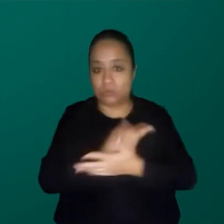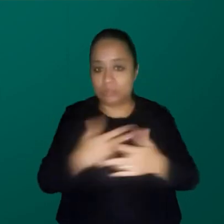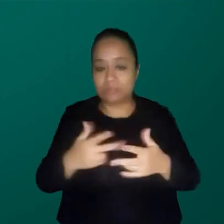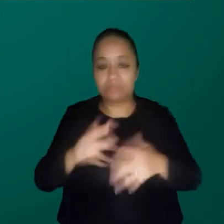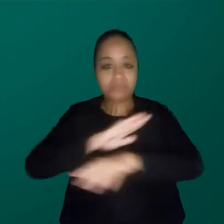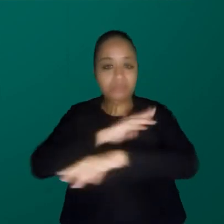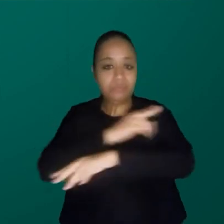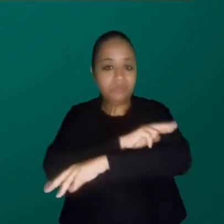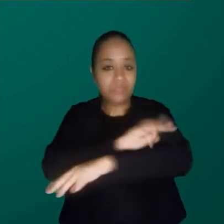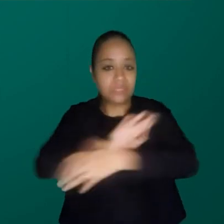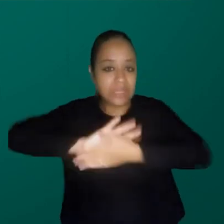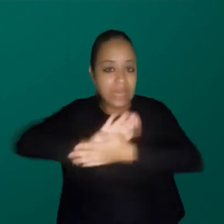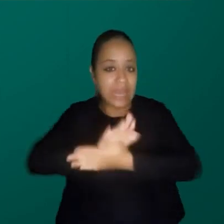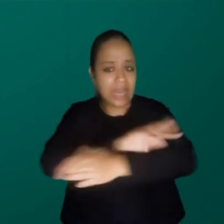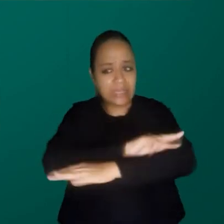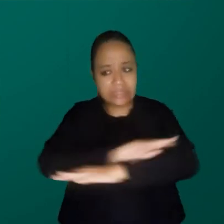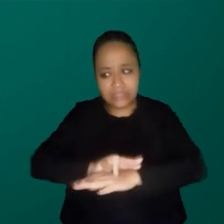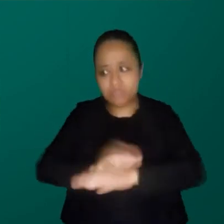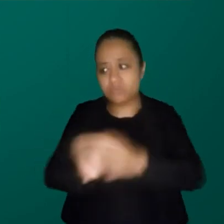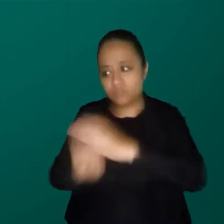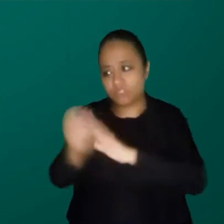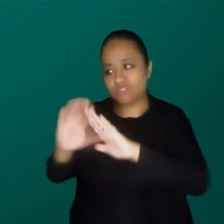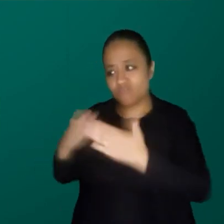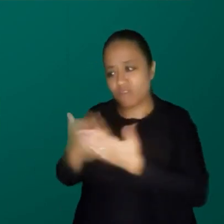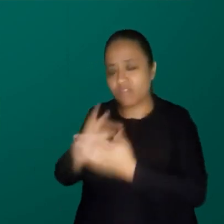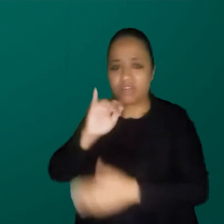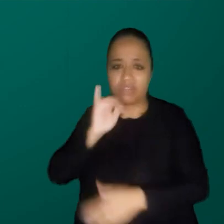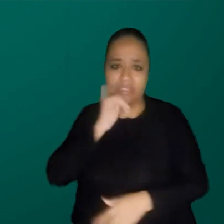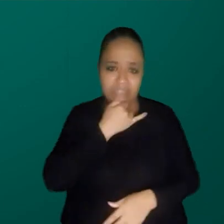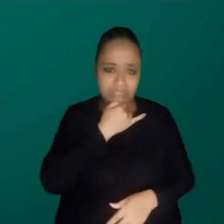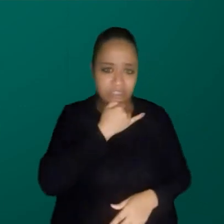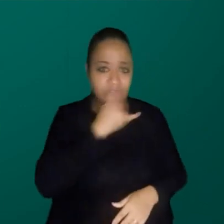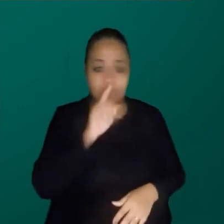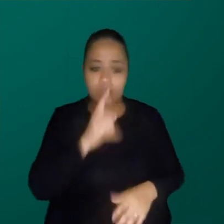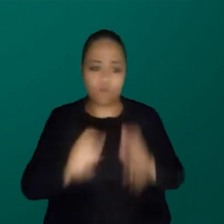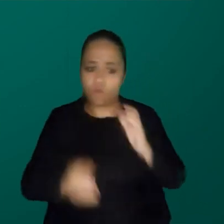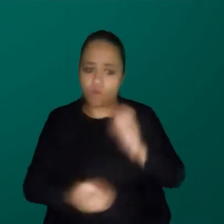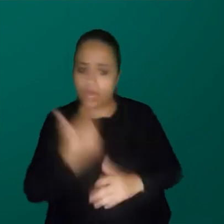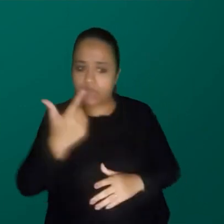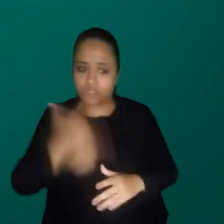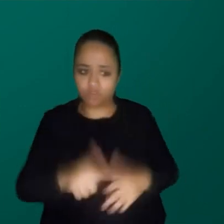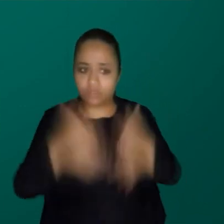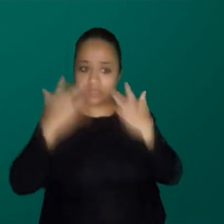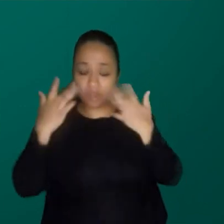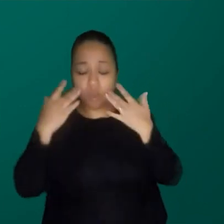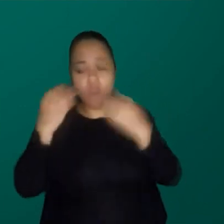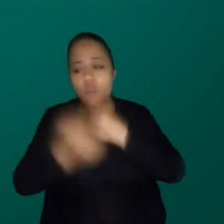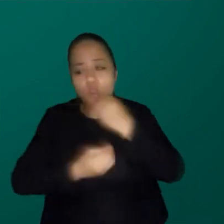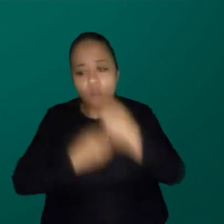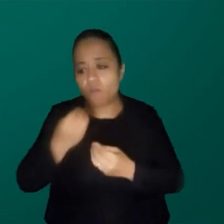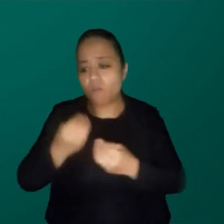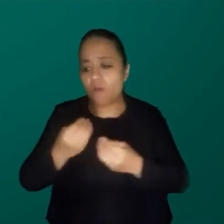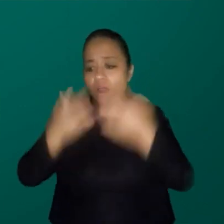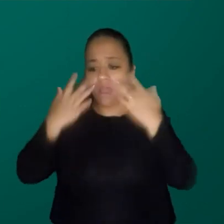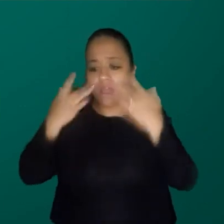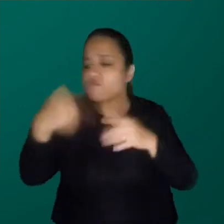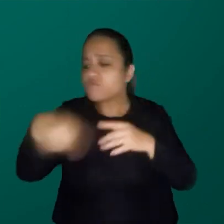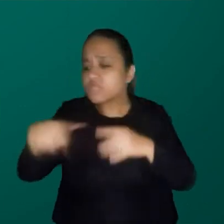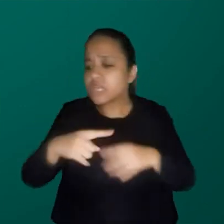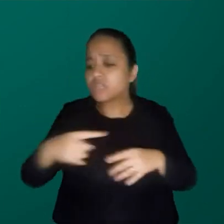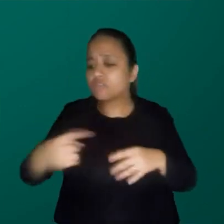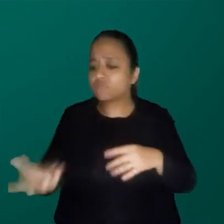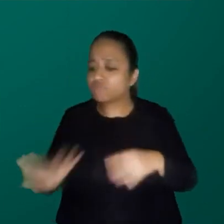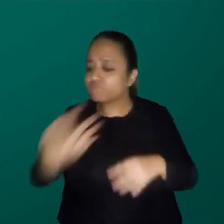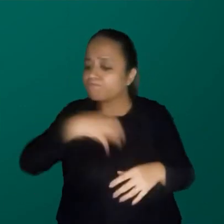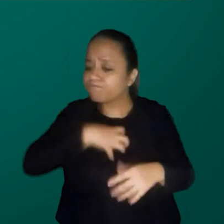e aí elas ficaram muito tristes. Eu falei assim, gente, vamos mudar aqui o roteiro, não vamos recriar a cena, como foi, vamos recriar a cena como vocês